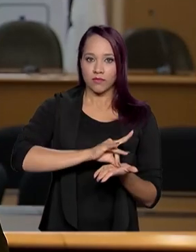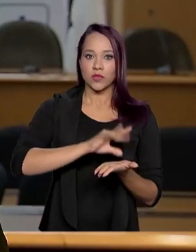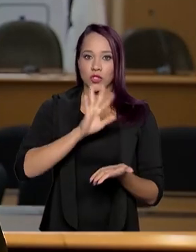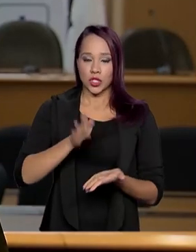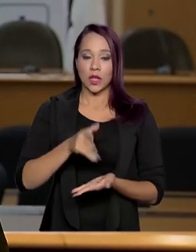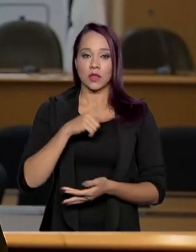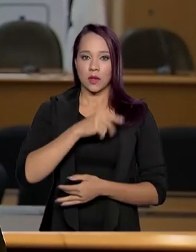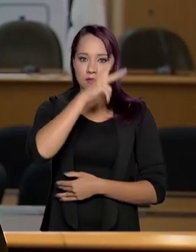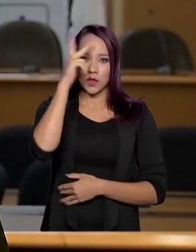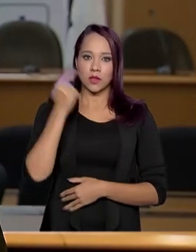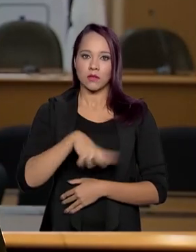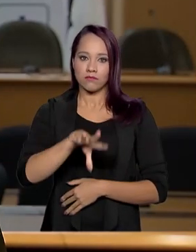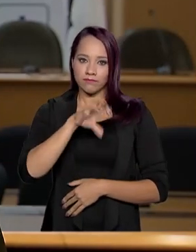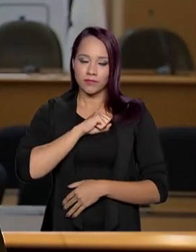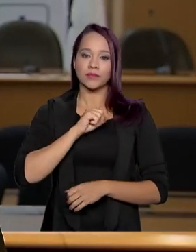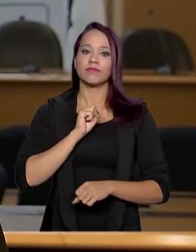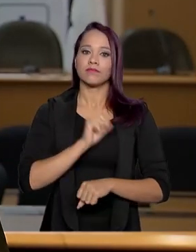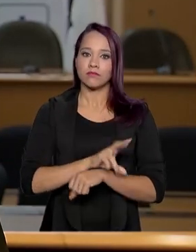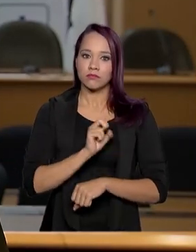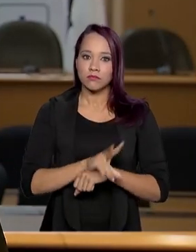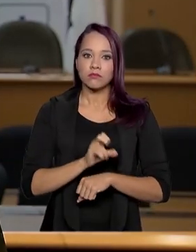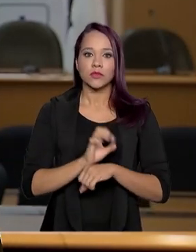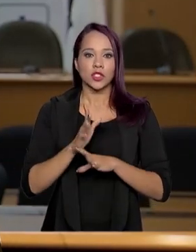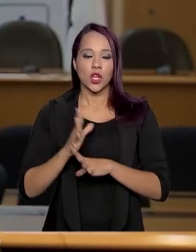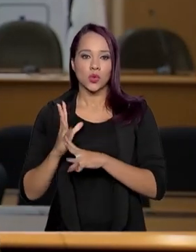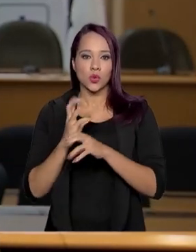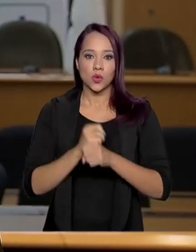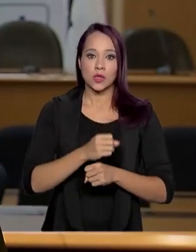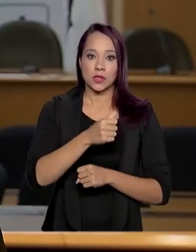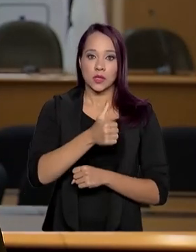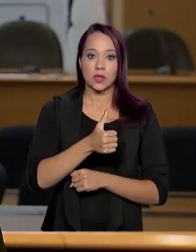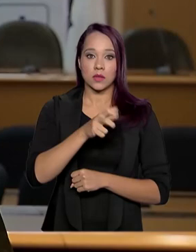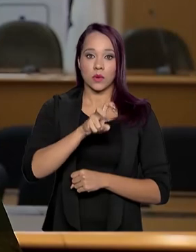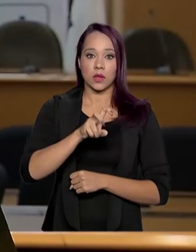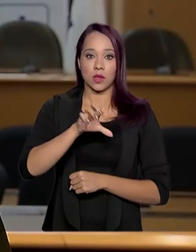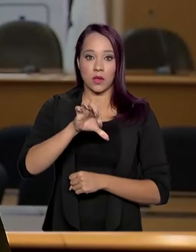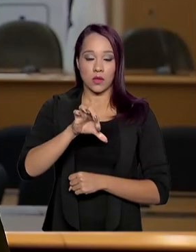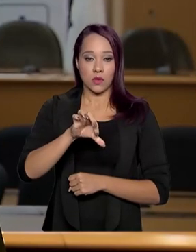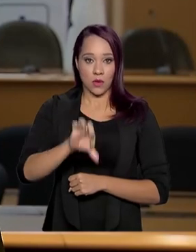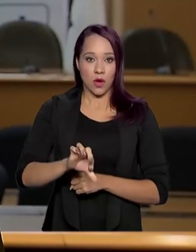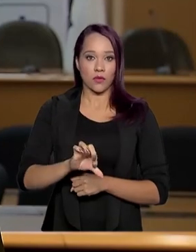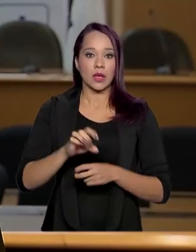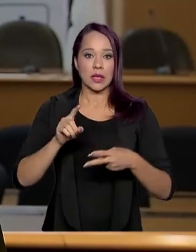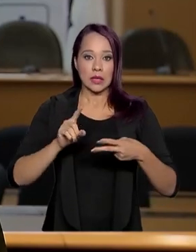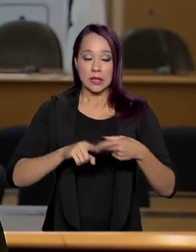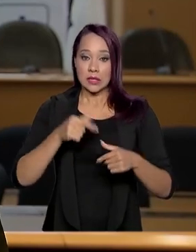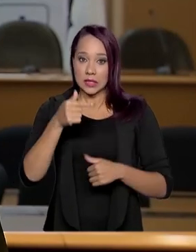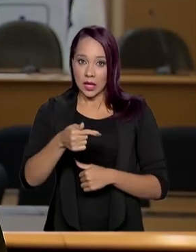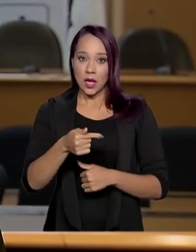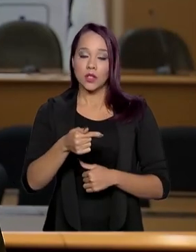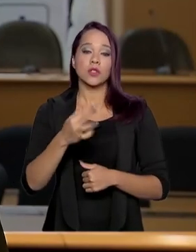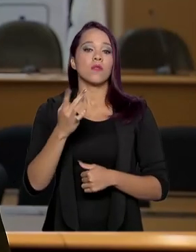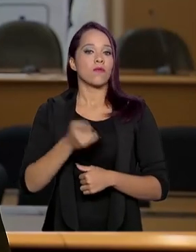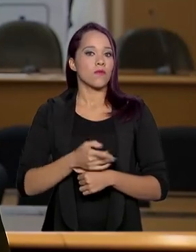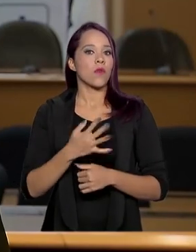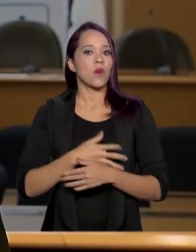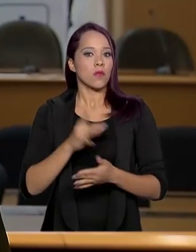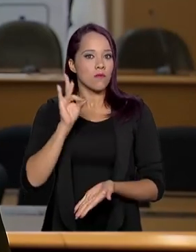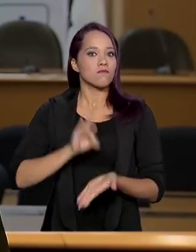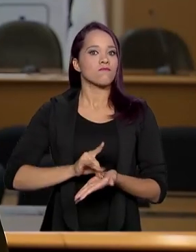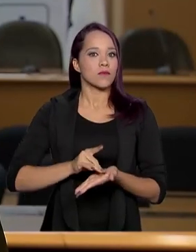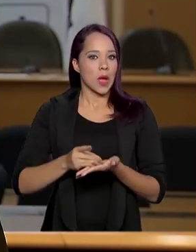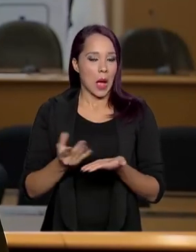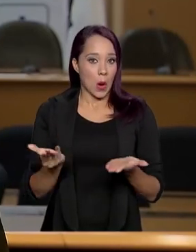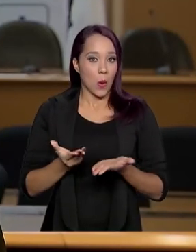já tem pessoas infectadas por esse vírus. São 159 casos confirmados, 7 foram confirmados recentemente. E olha,